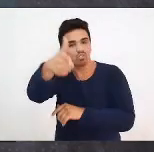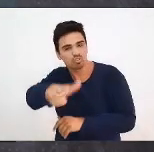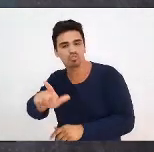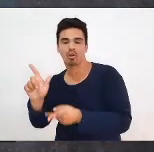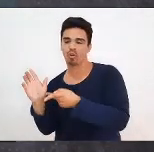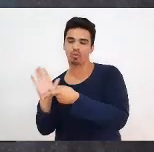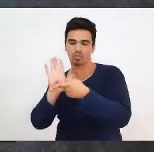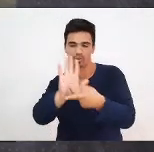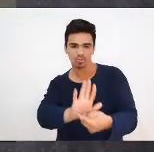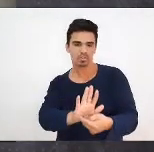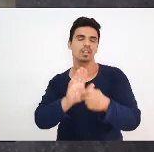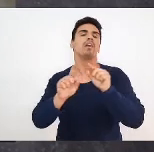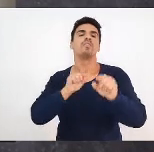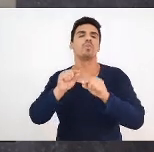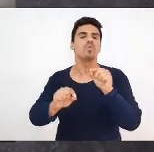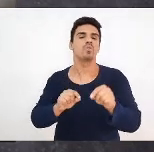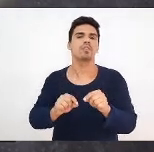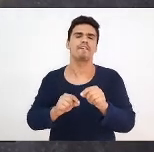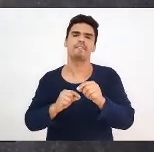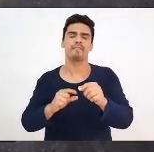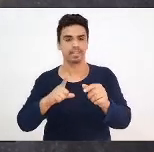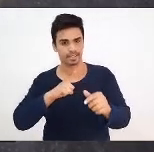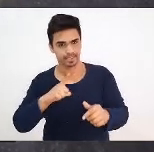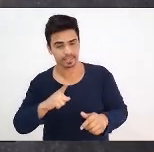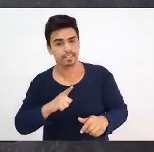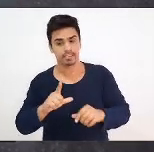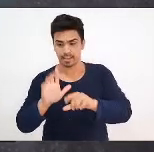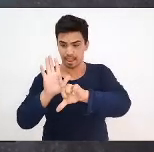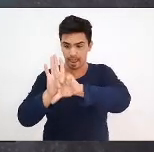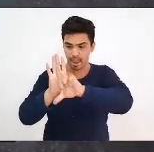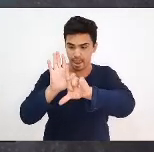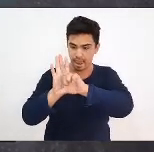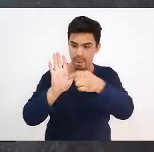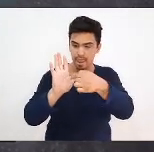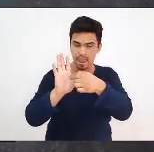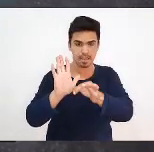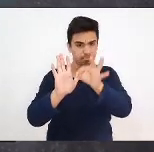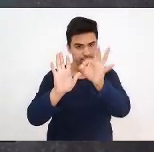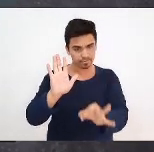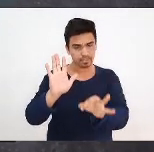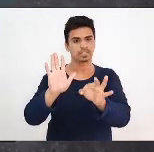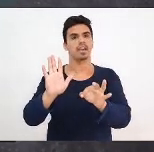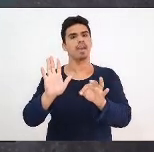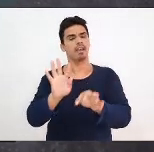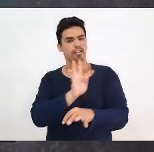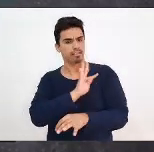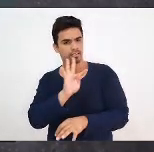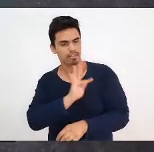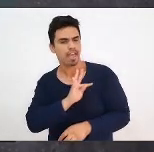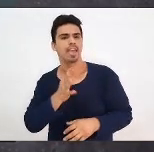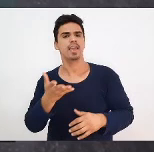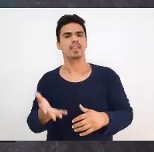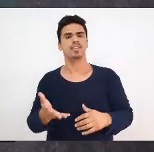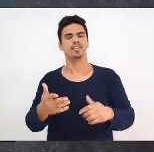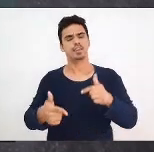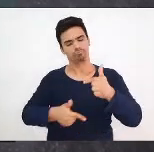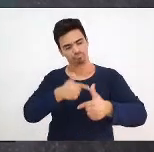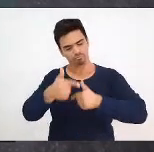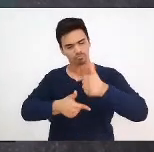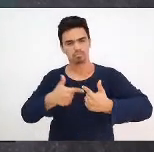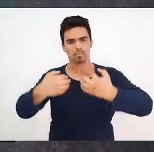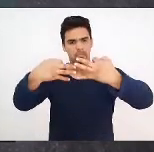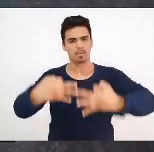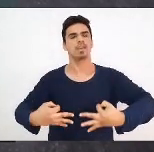de natureza legal, de natureza técnica, de mérito, de